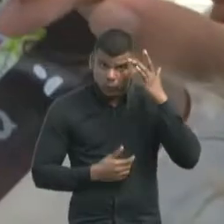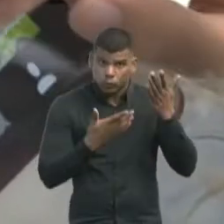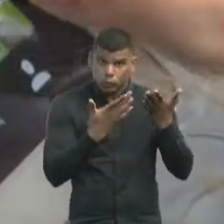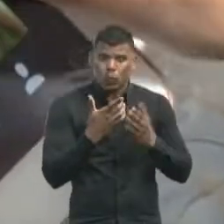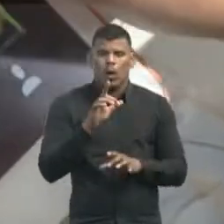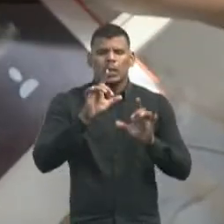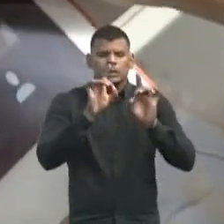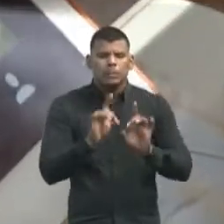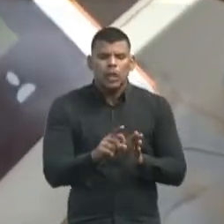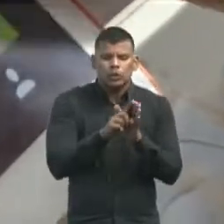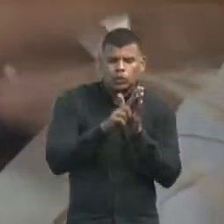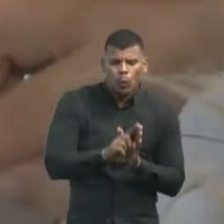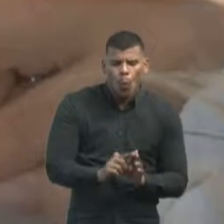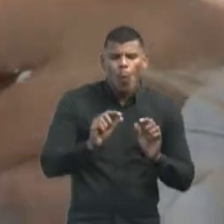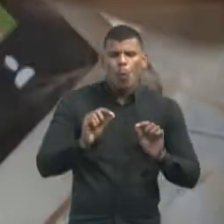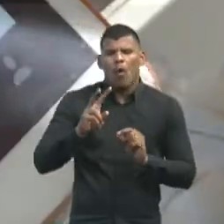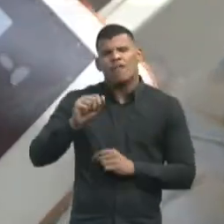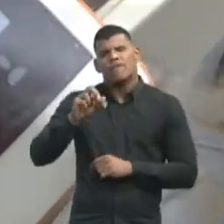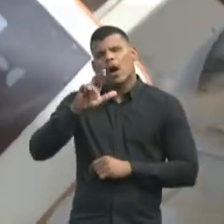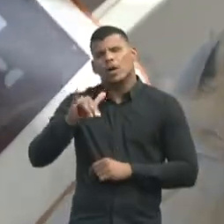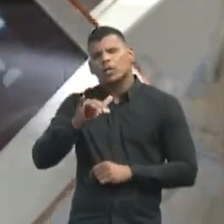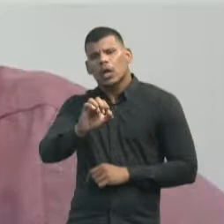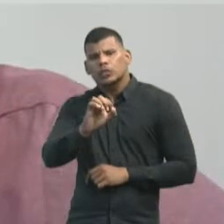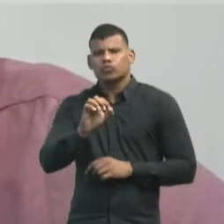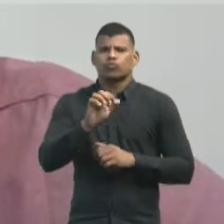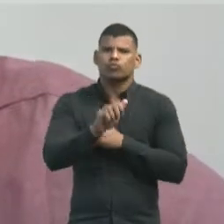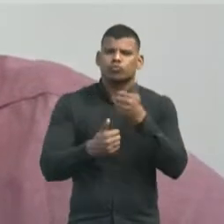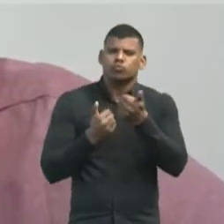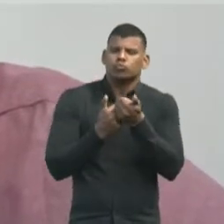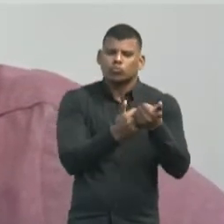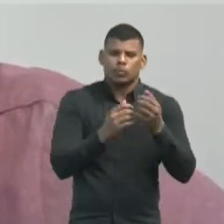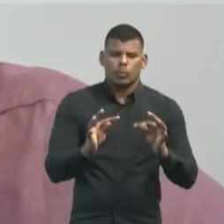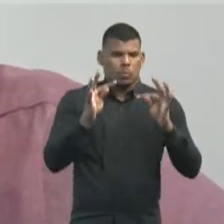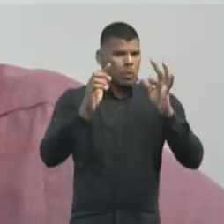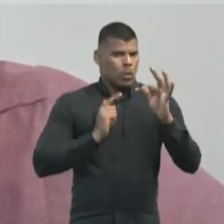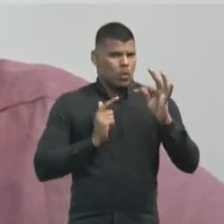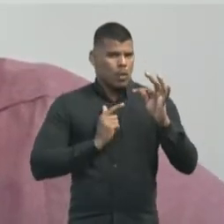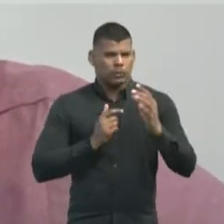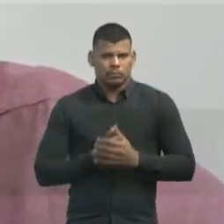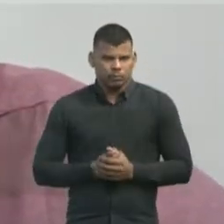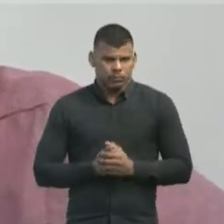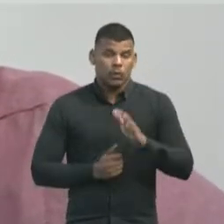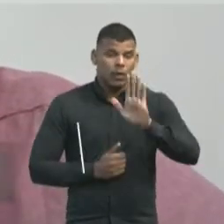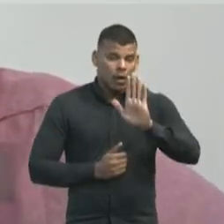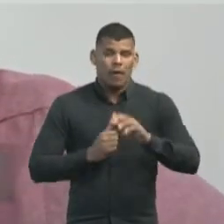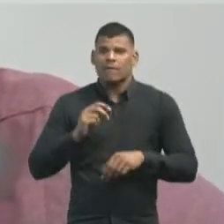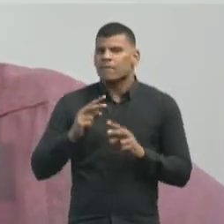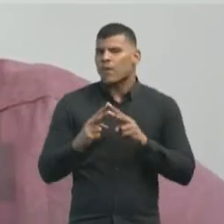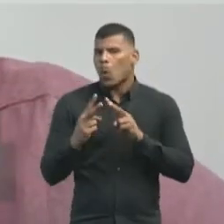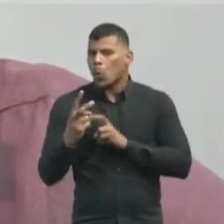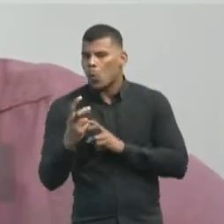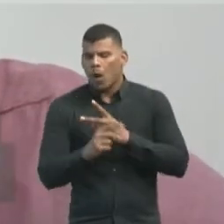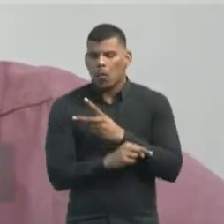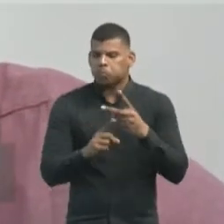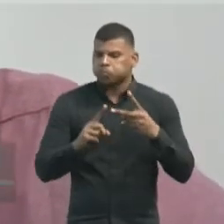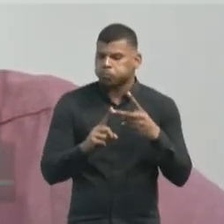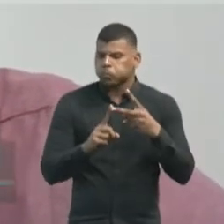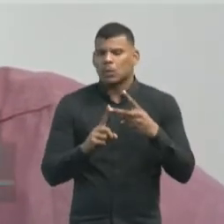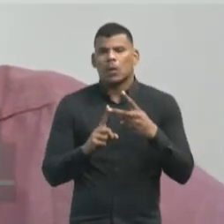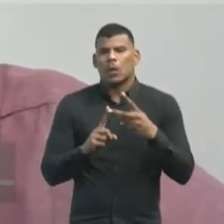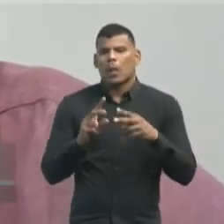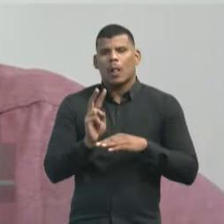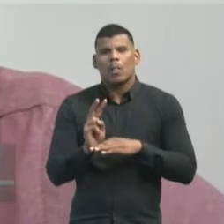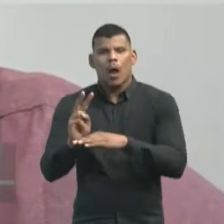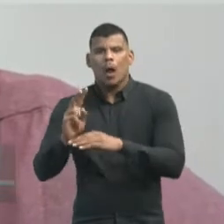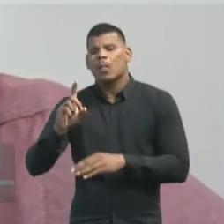tornou-se uma importante aliada para os pequenos negócios. Catálogos virtuais, envio de links de pagamentos, entrega por meio de